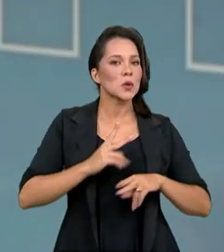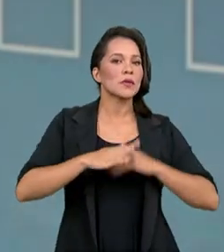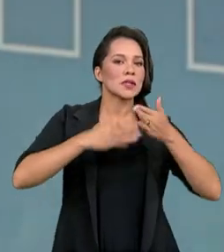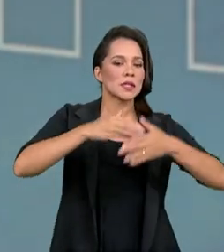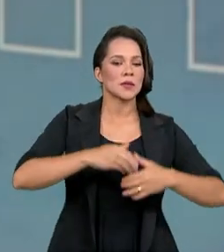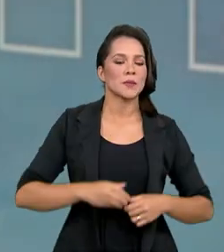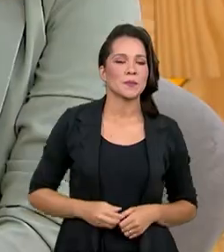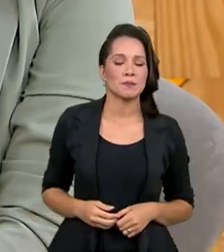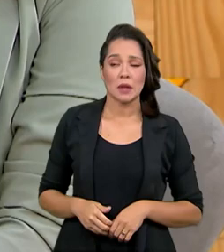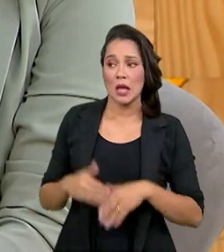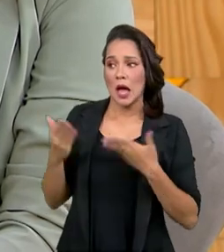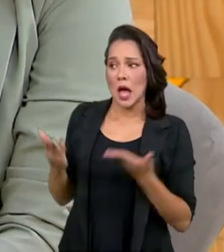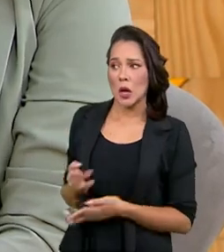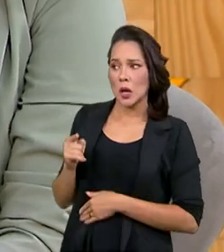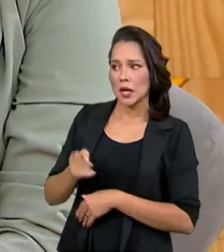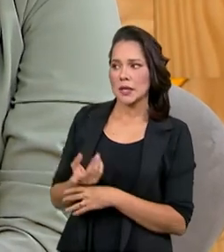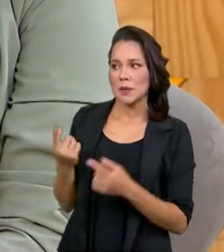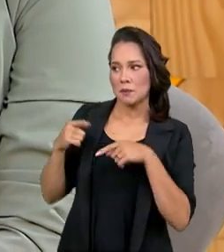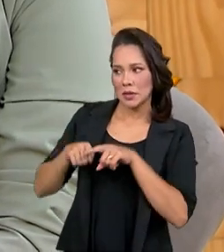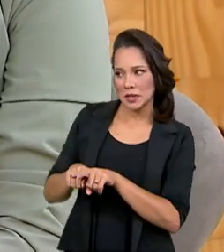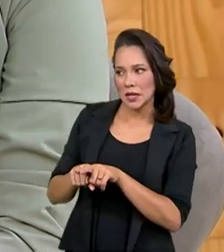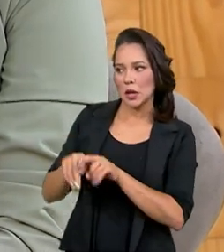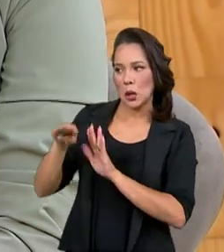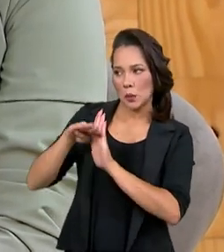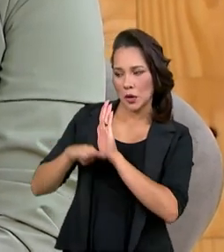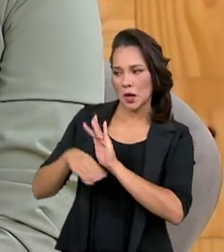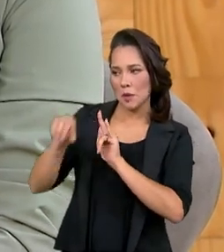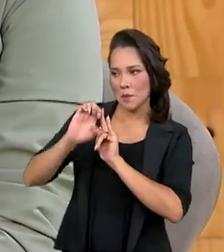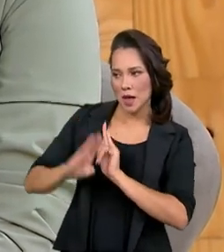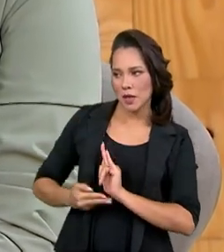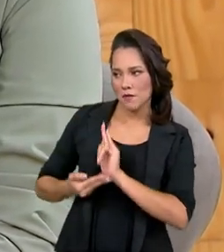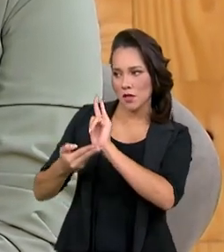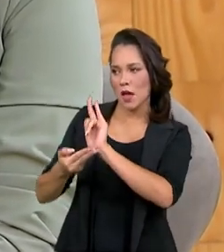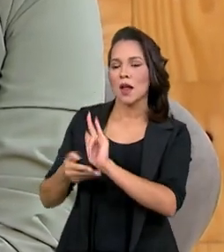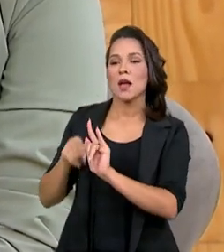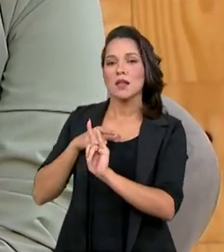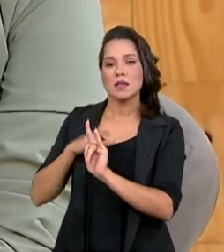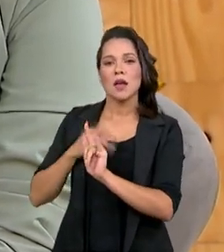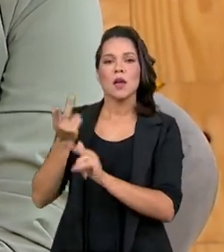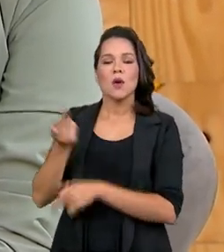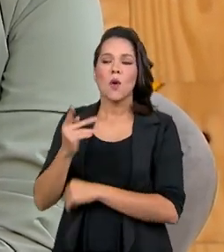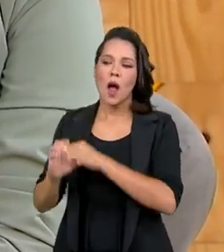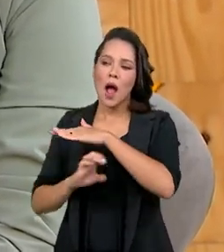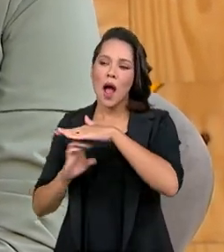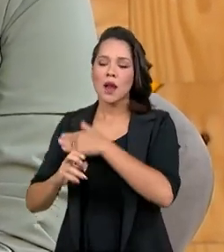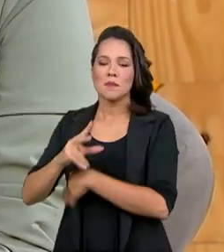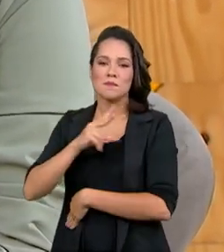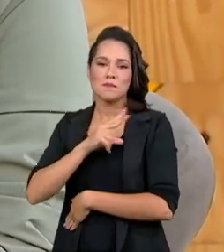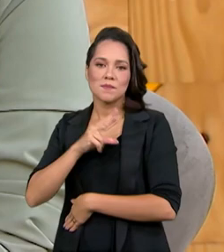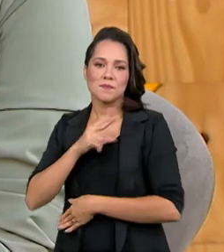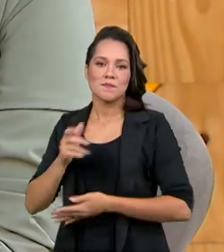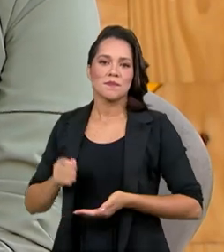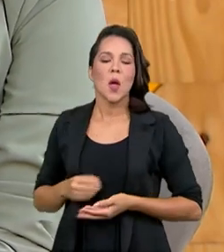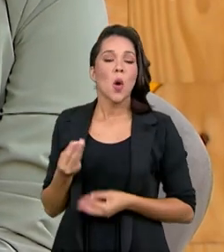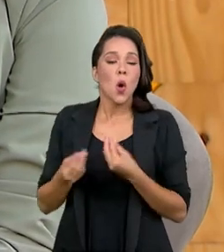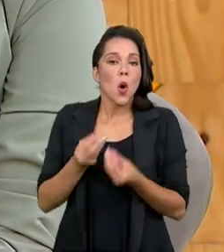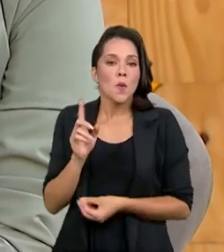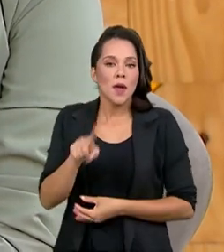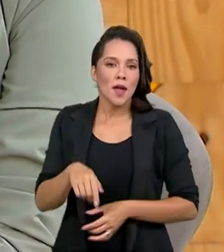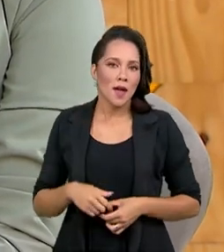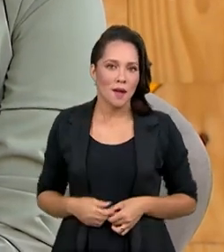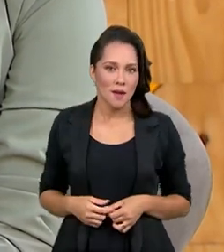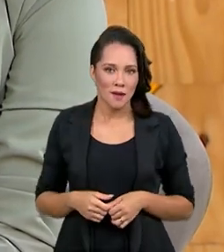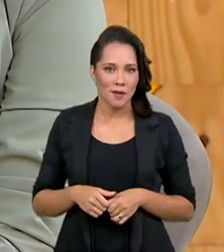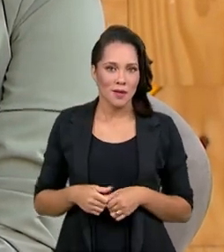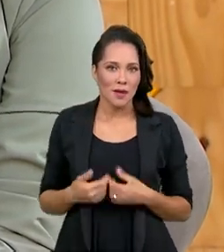Agora, e essa parceria que o programa Pátria Voluntária faz com o setor privado? Como é que funciona?